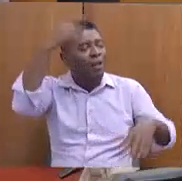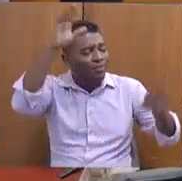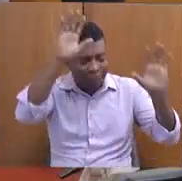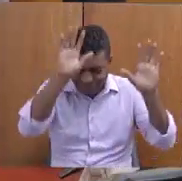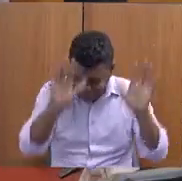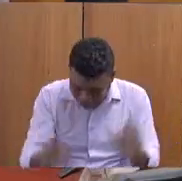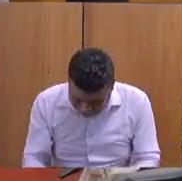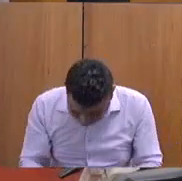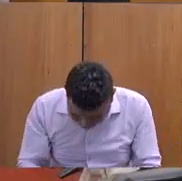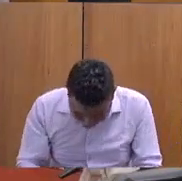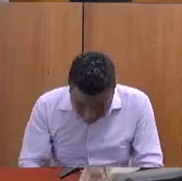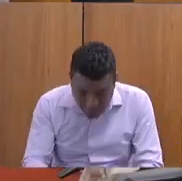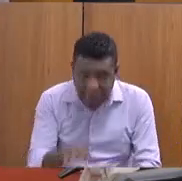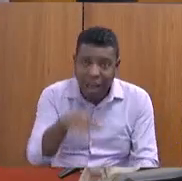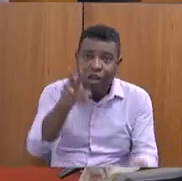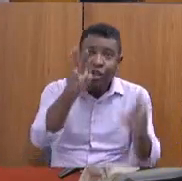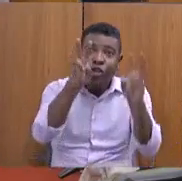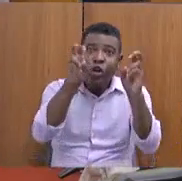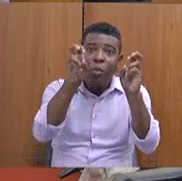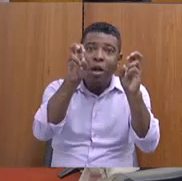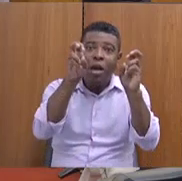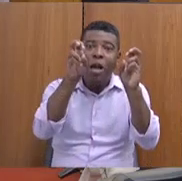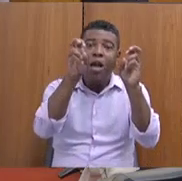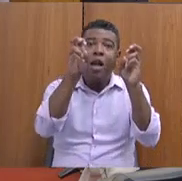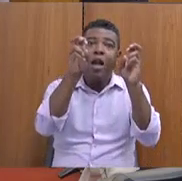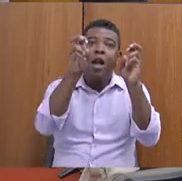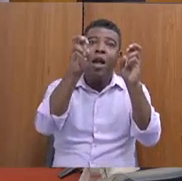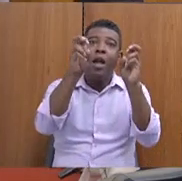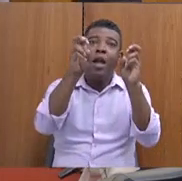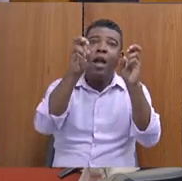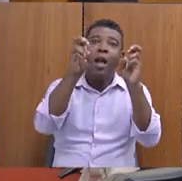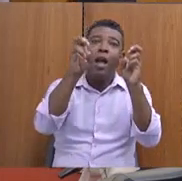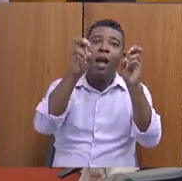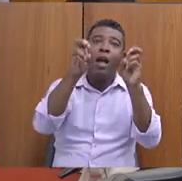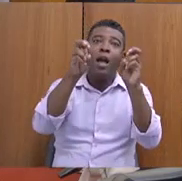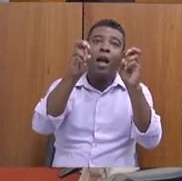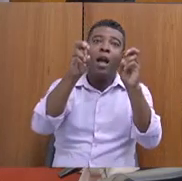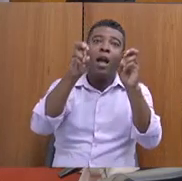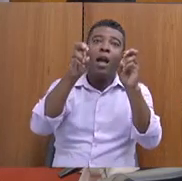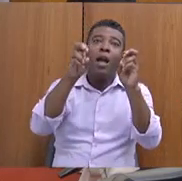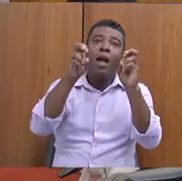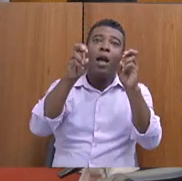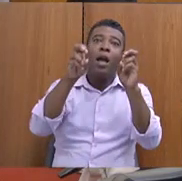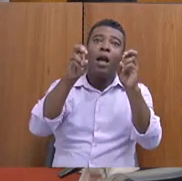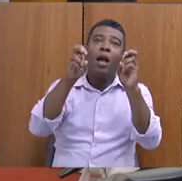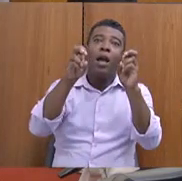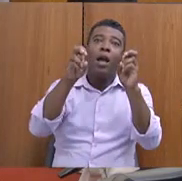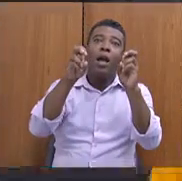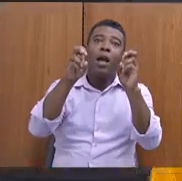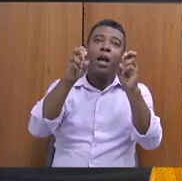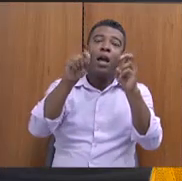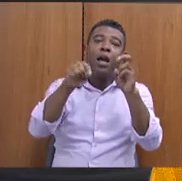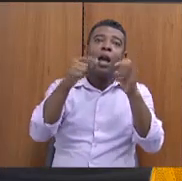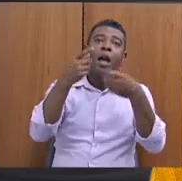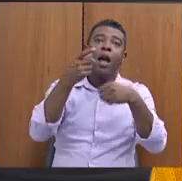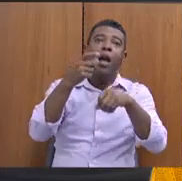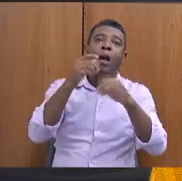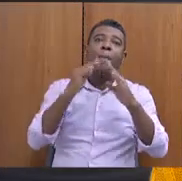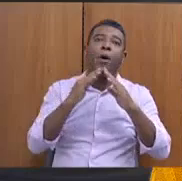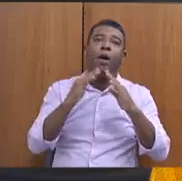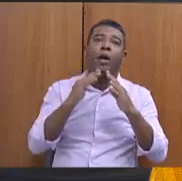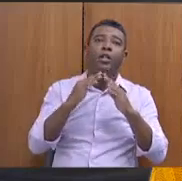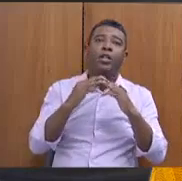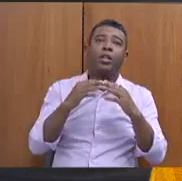ainda tem. Posso? Sete minutos, deputada. A senhora já falou, a senhora tinha três minutos. Pois é. Mas, enfim,